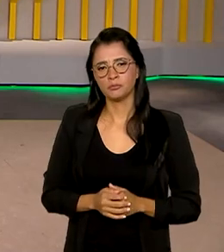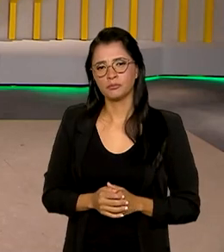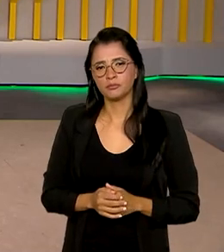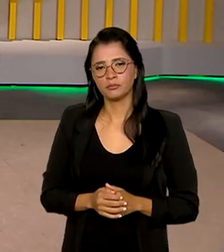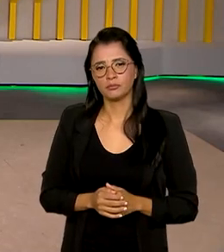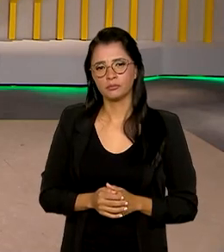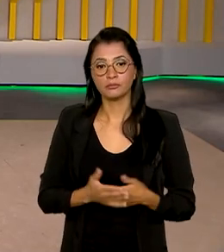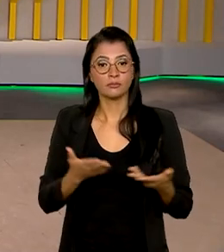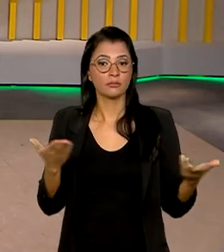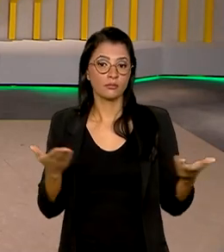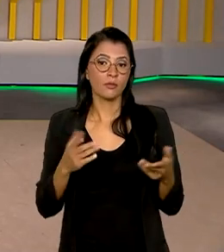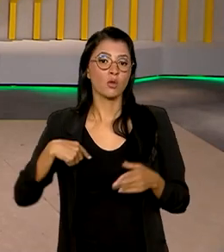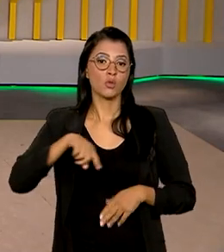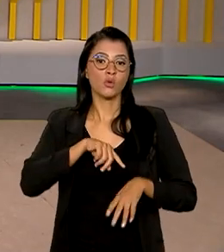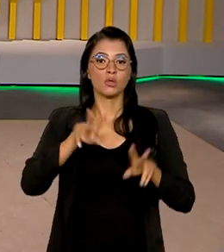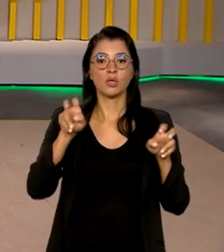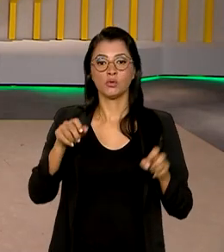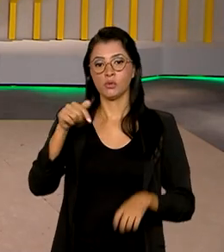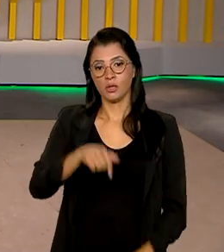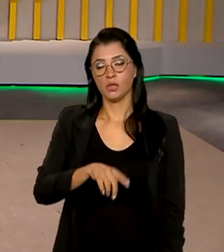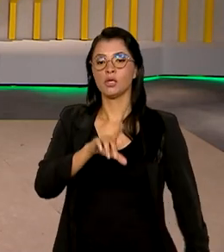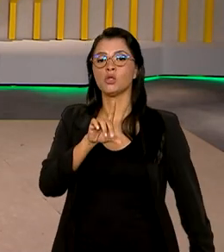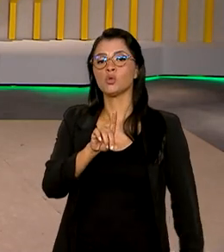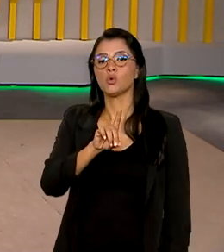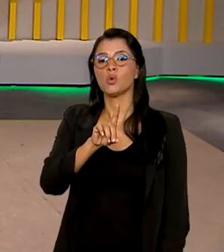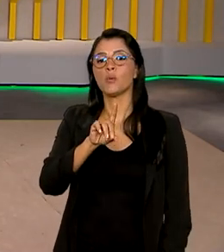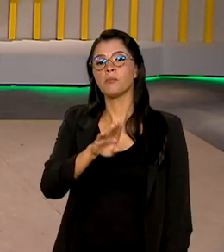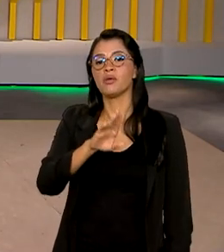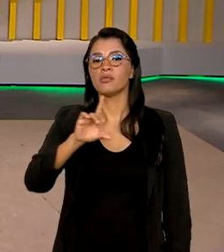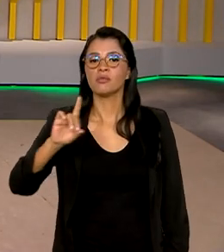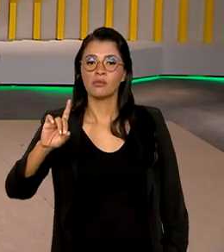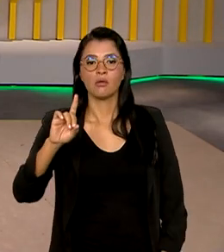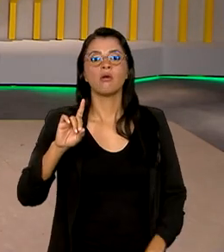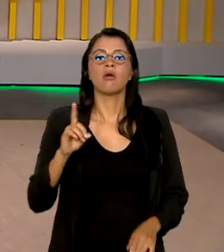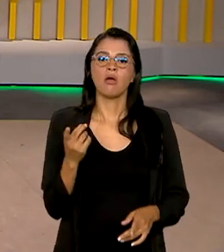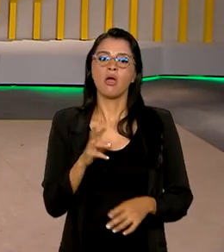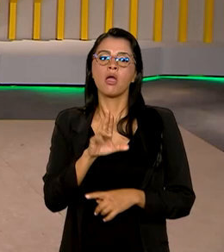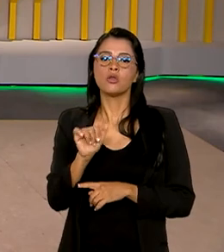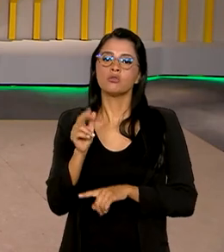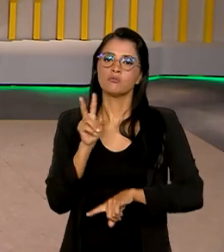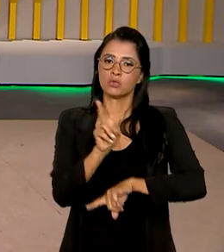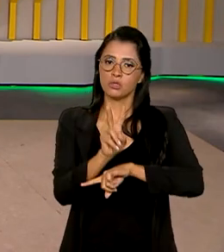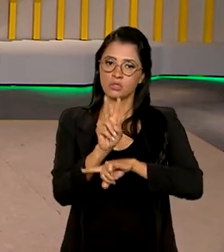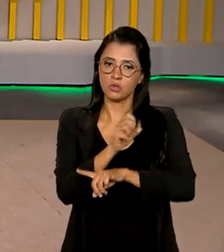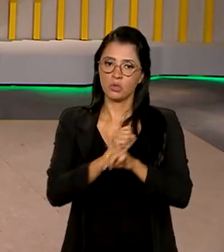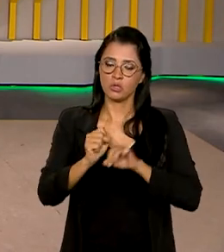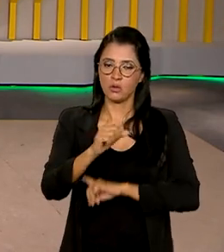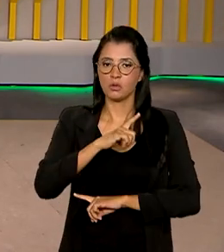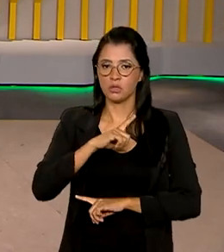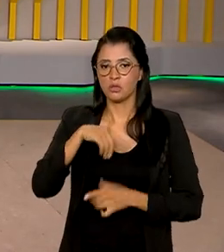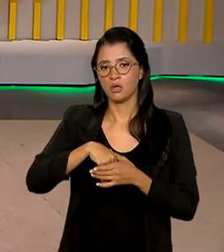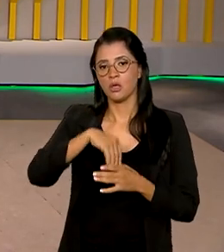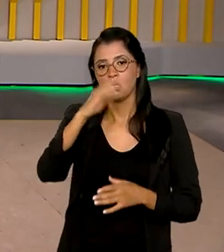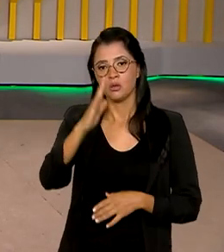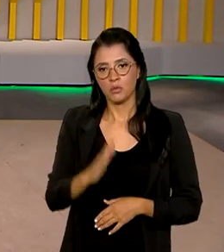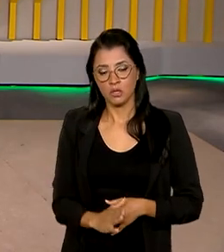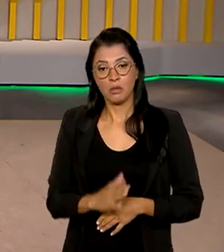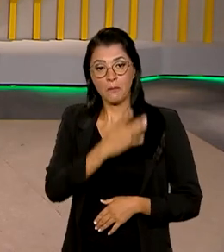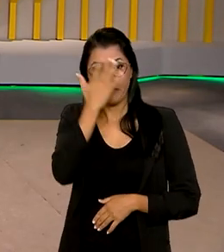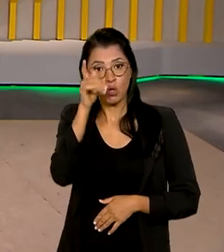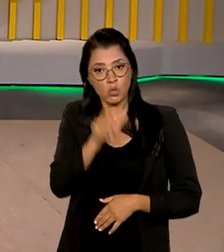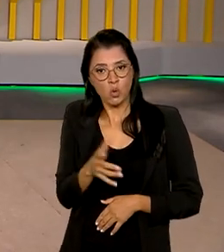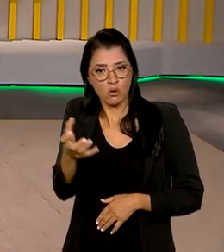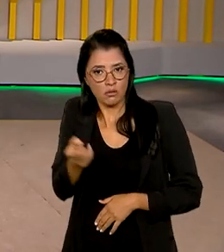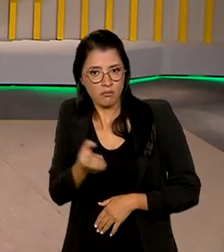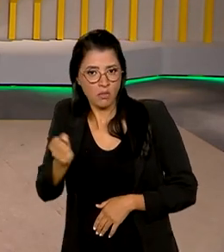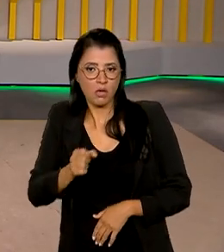Agora o nosso assunto aqui no Brasil em Dia é a rede de proteção social que existe no país. O beneficiário do